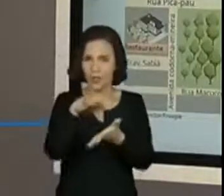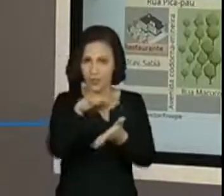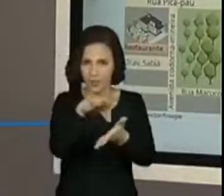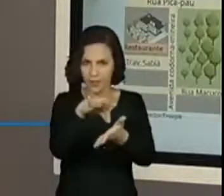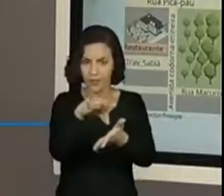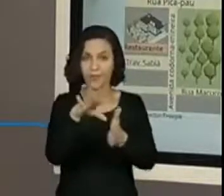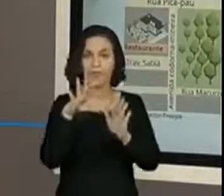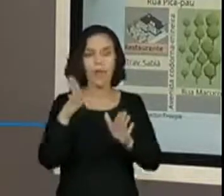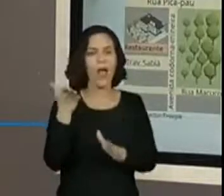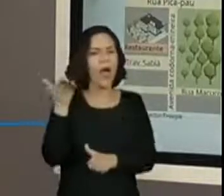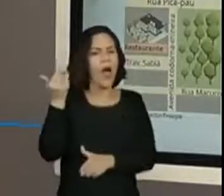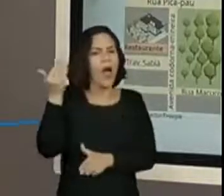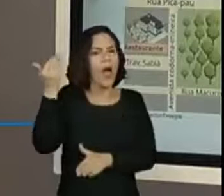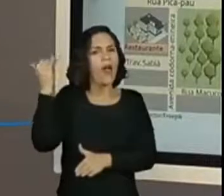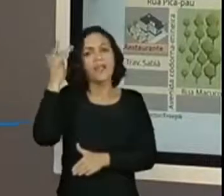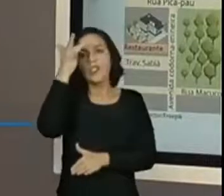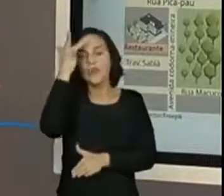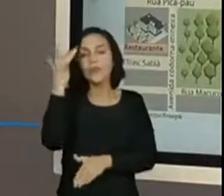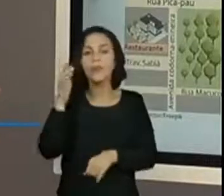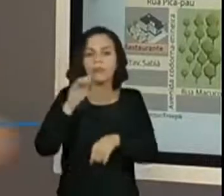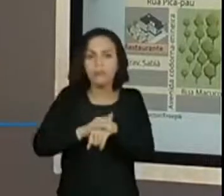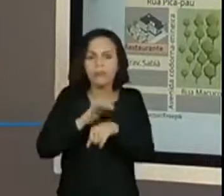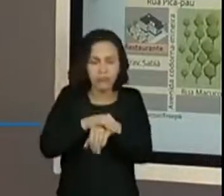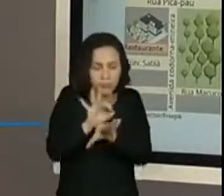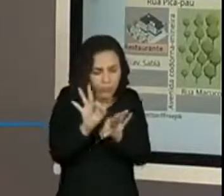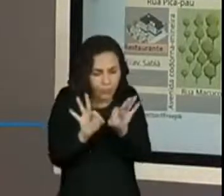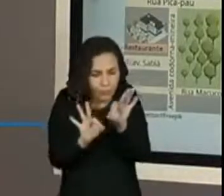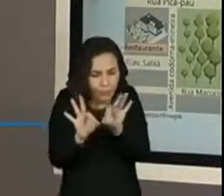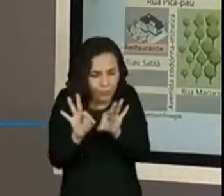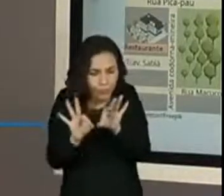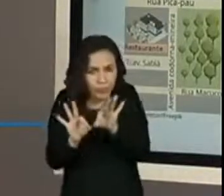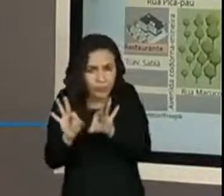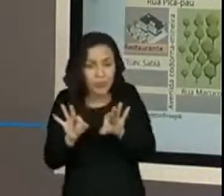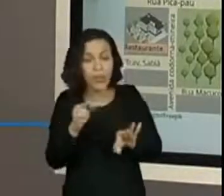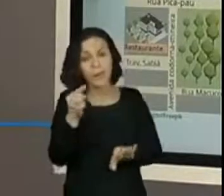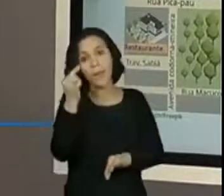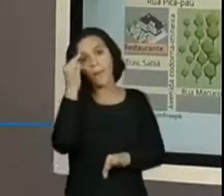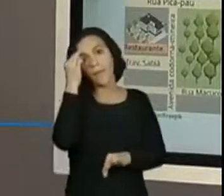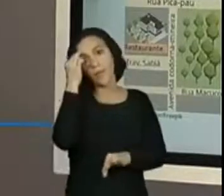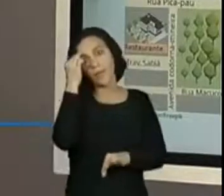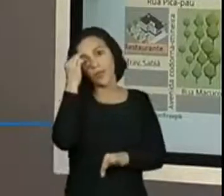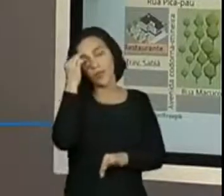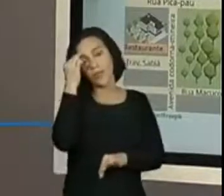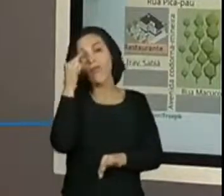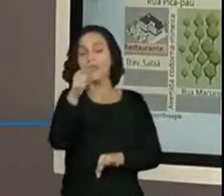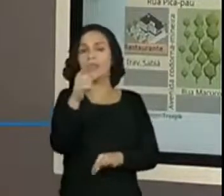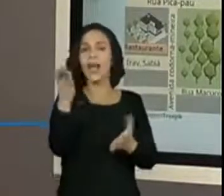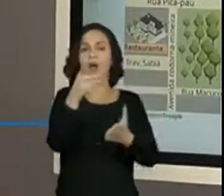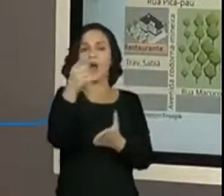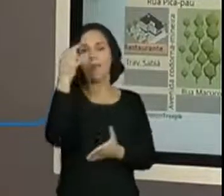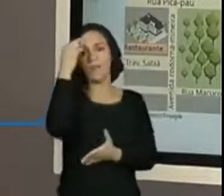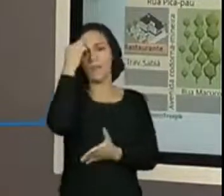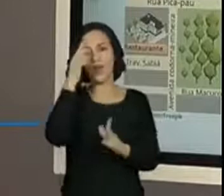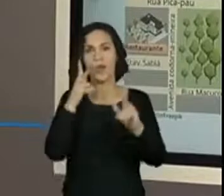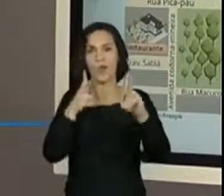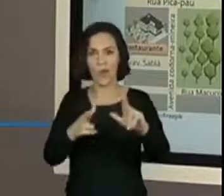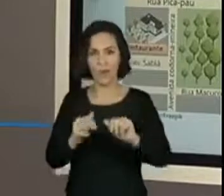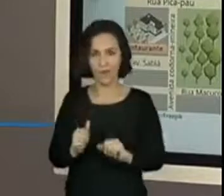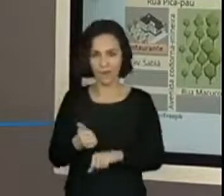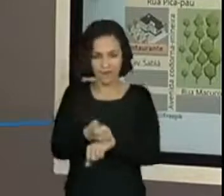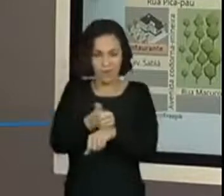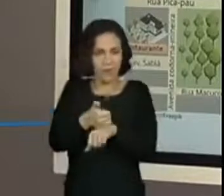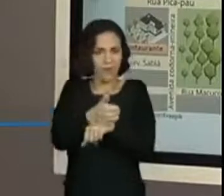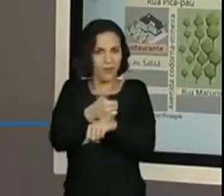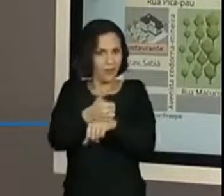tinha uma pessoa lá atrás que programou tudo isso. E ela pensou do jeito que vocês vão ter que pensar agora. Essa